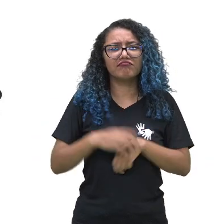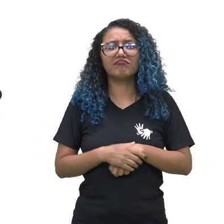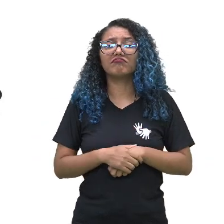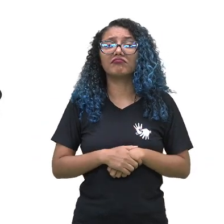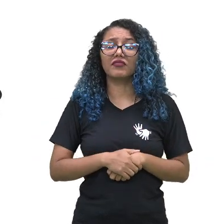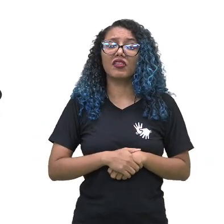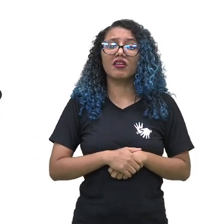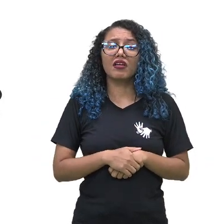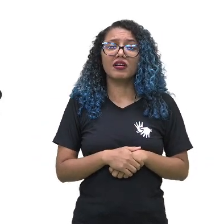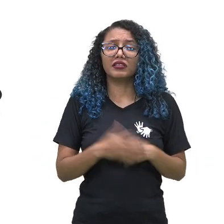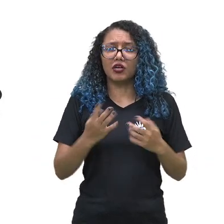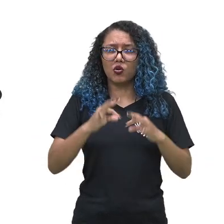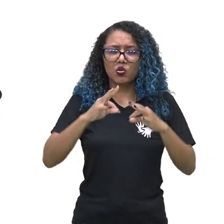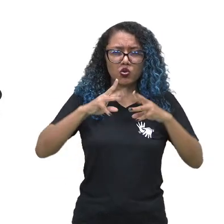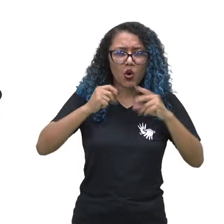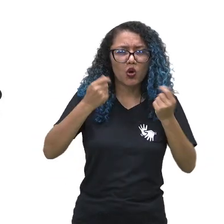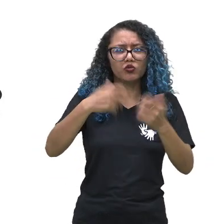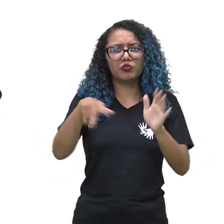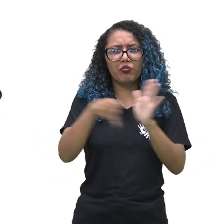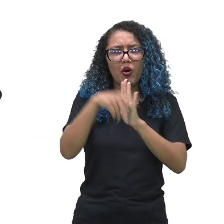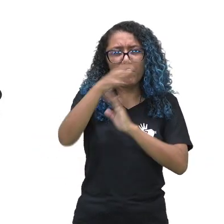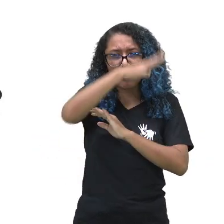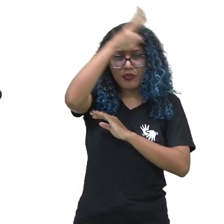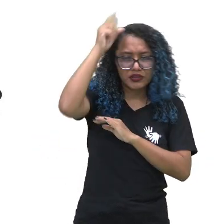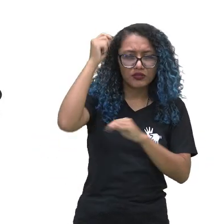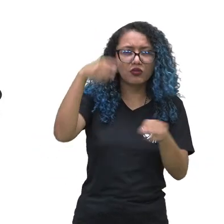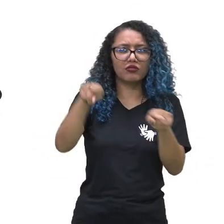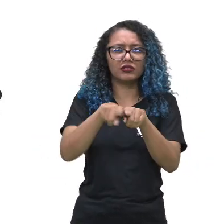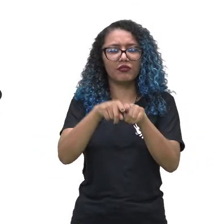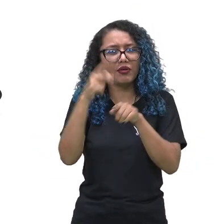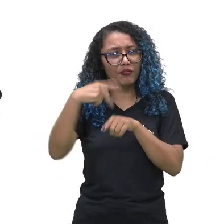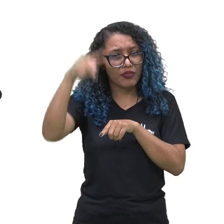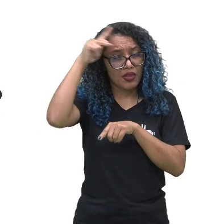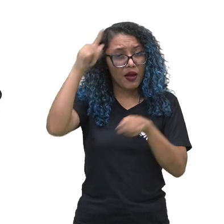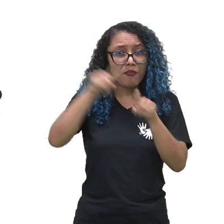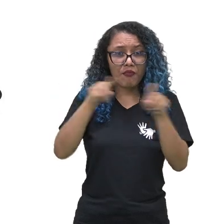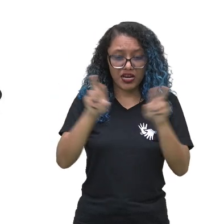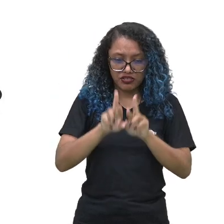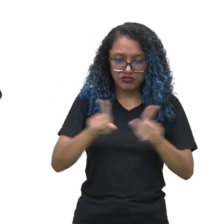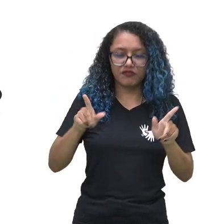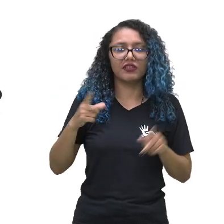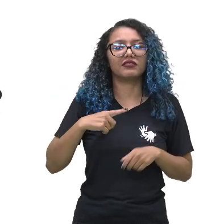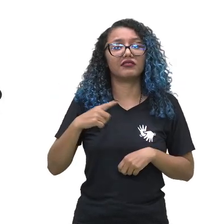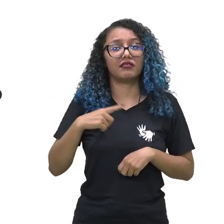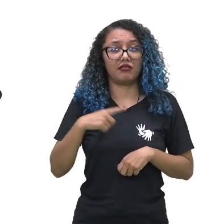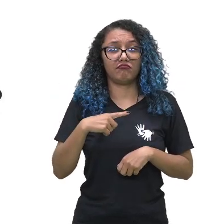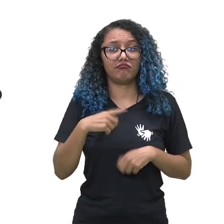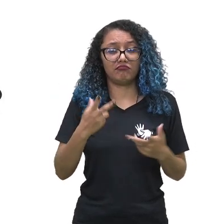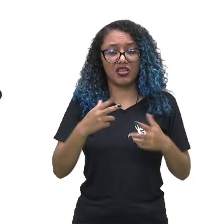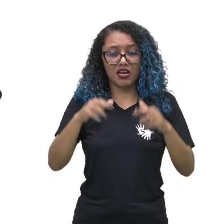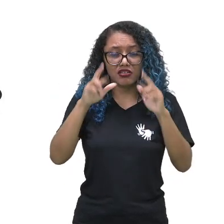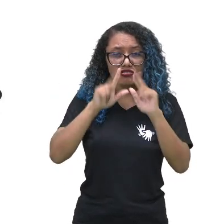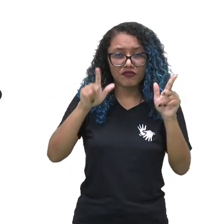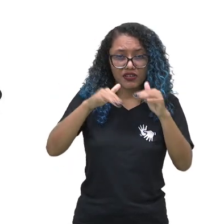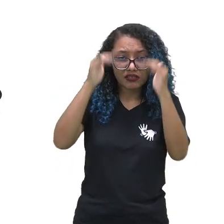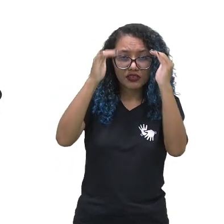amazonenses, todos são palentinenses, mas existem diferenças. E essas diferenças são respeitadas?